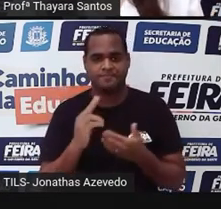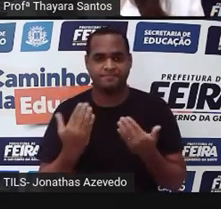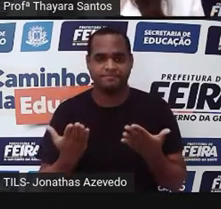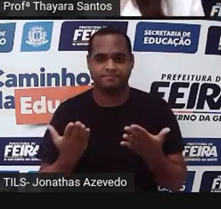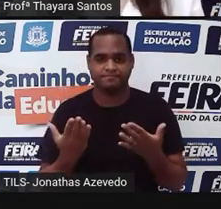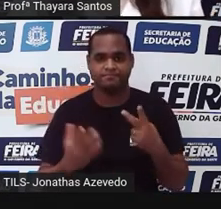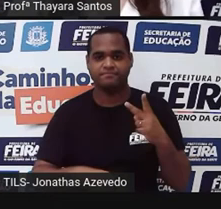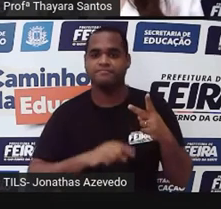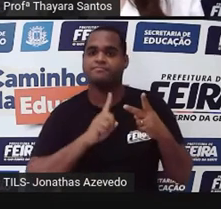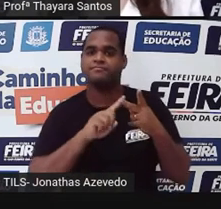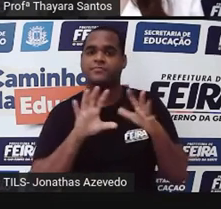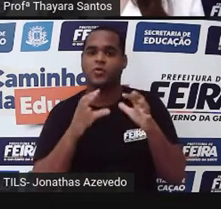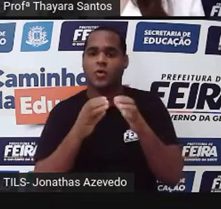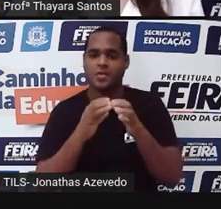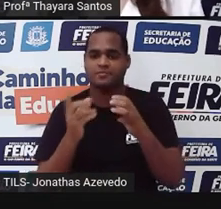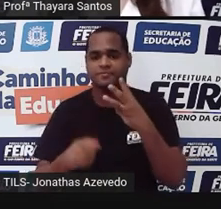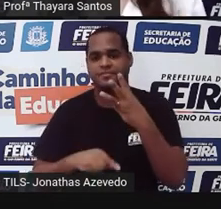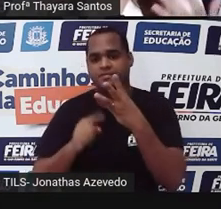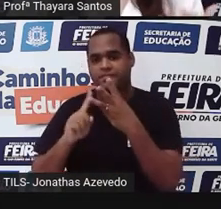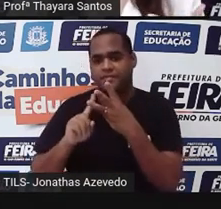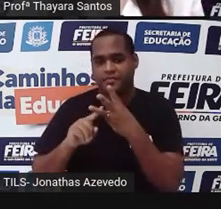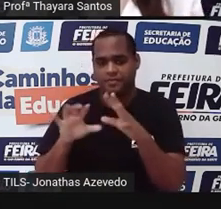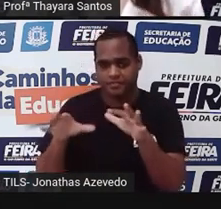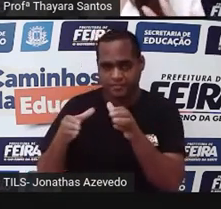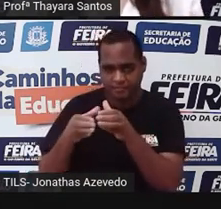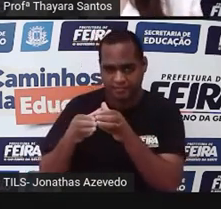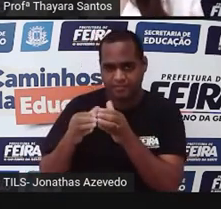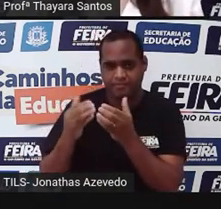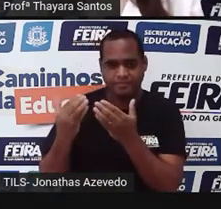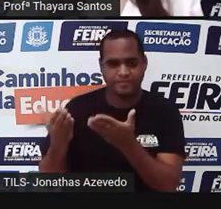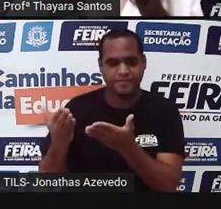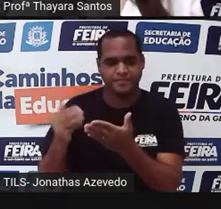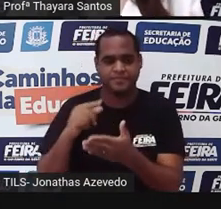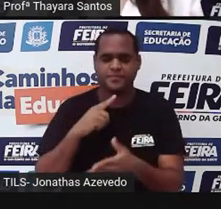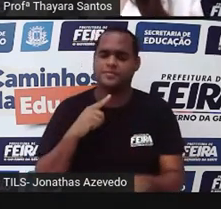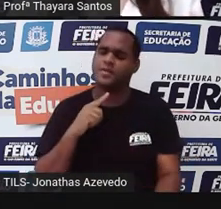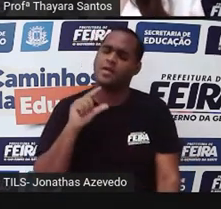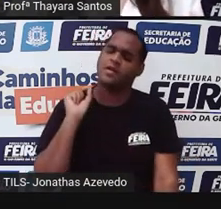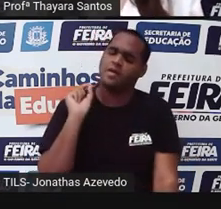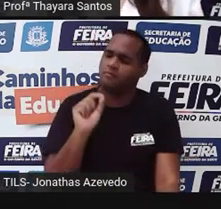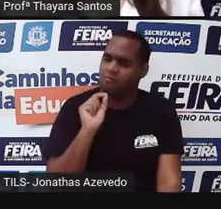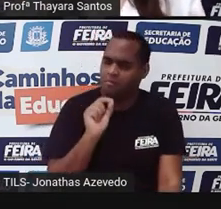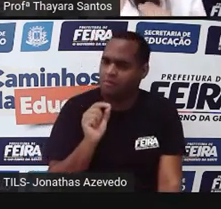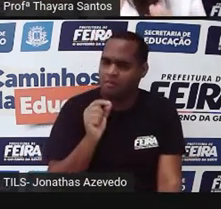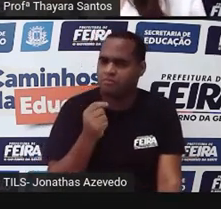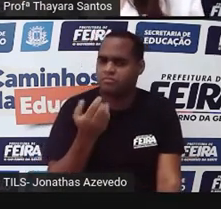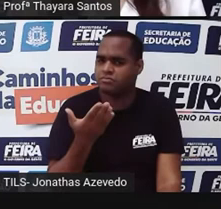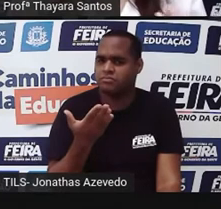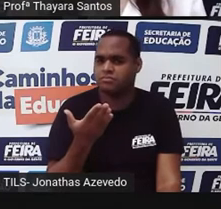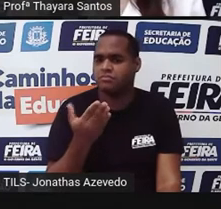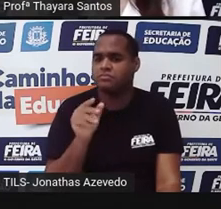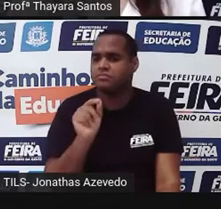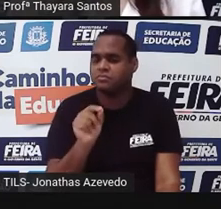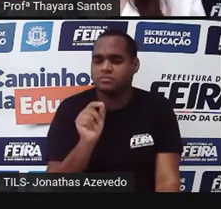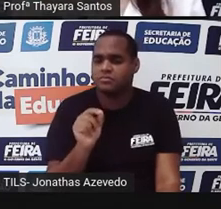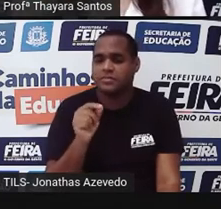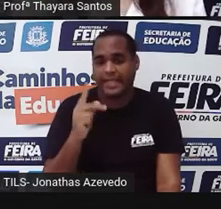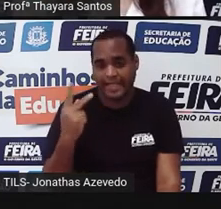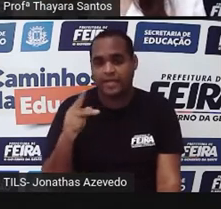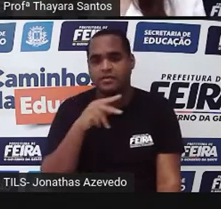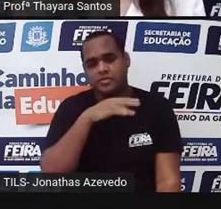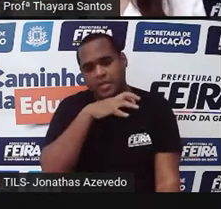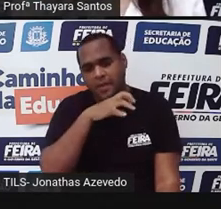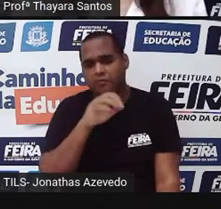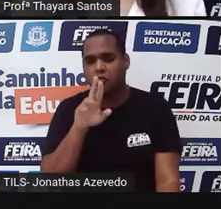as oligoquetas e as poliquetas. Com base em que o animal recebe esse